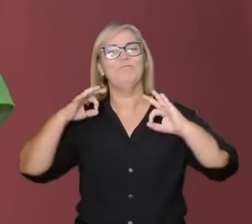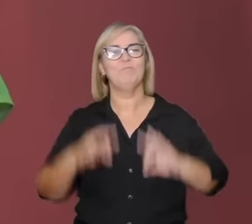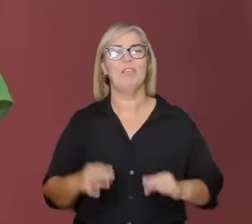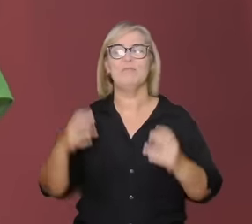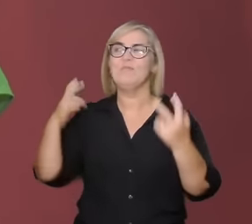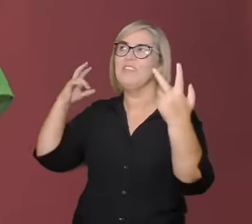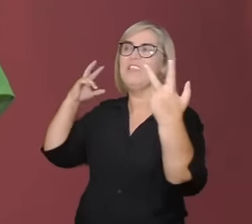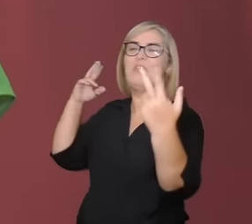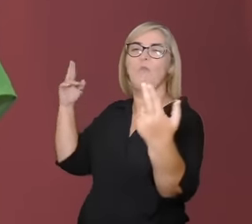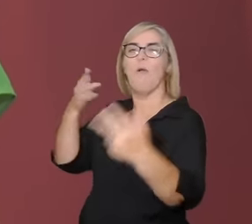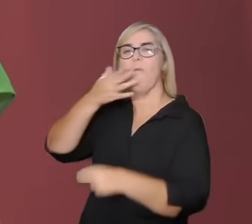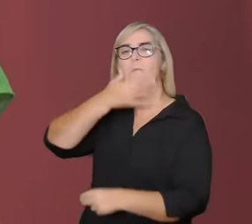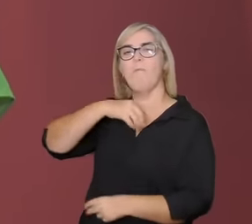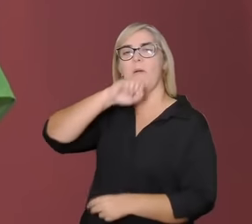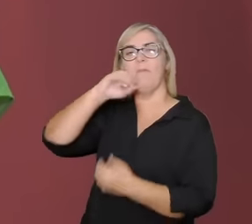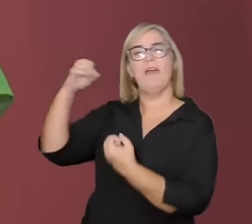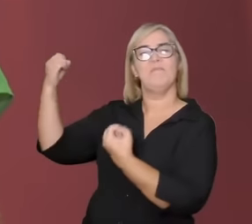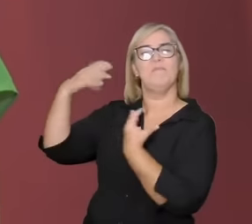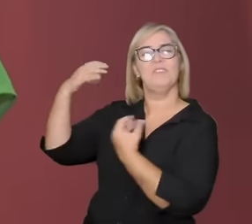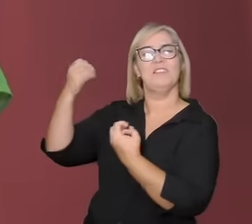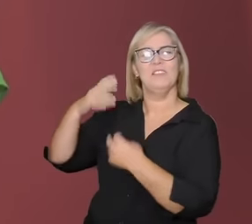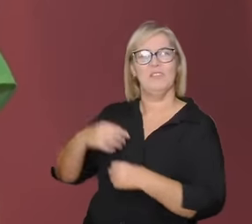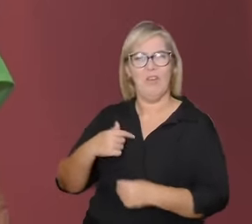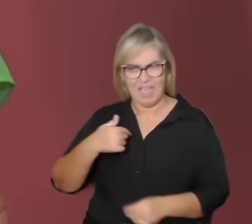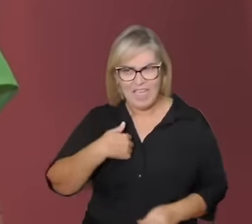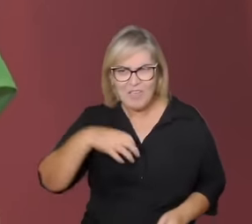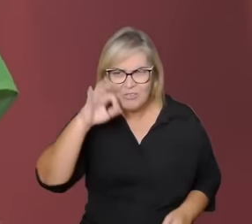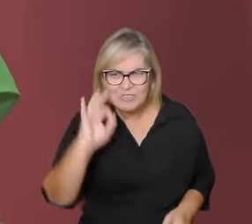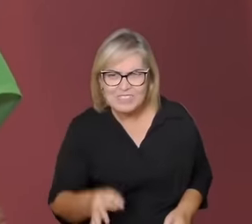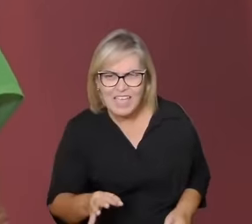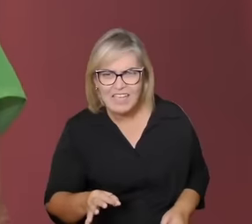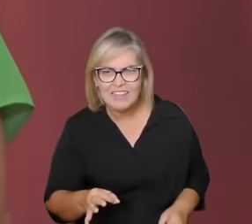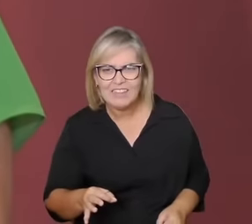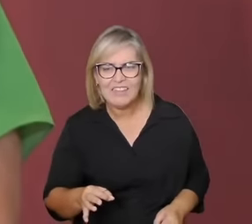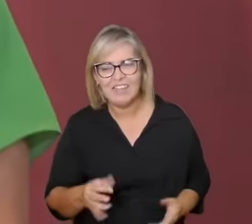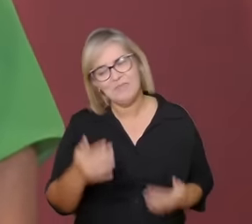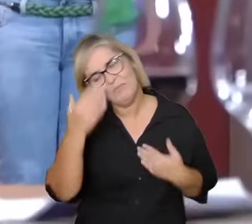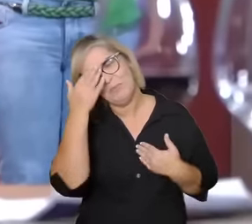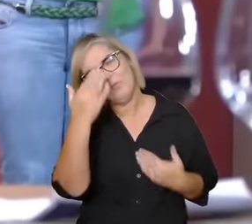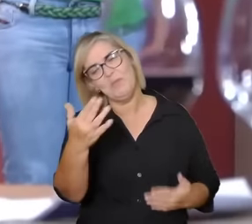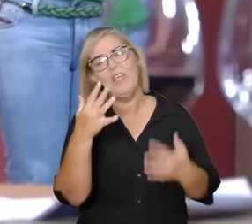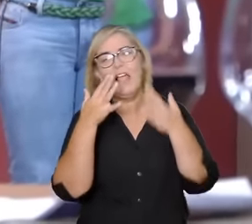filial o que você diz disso e muito obrigada pela atenção